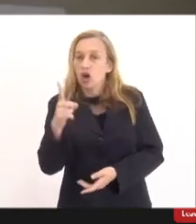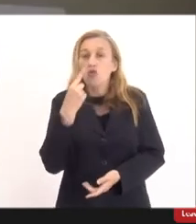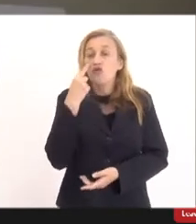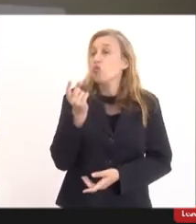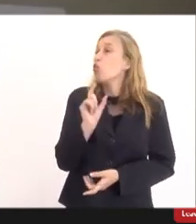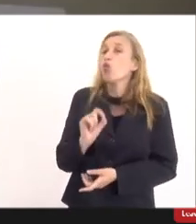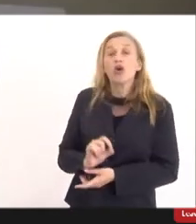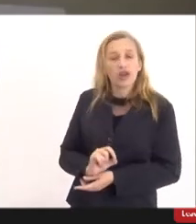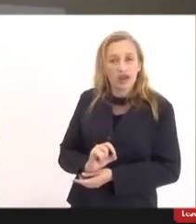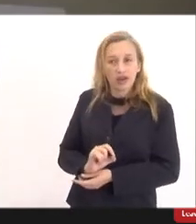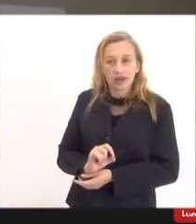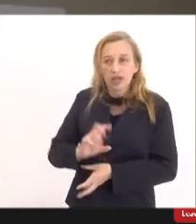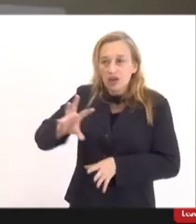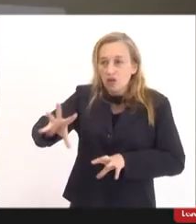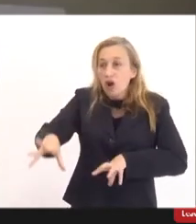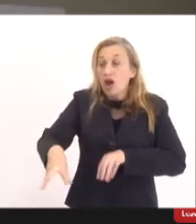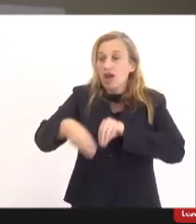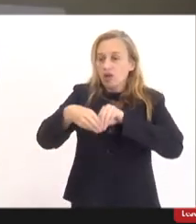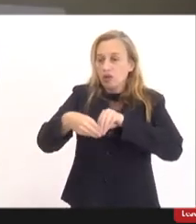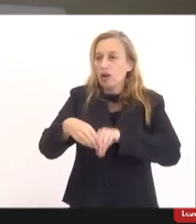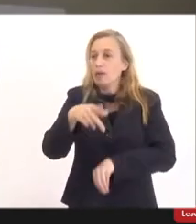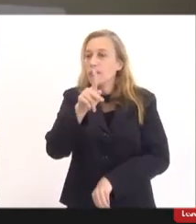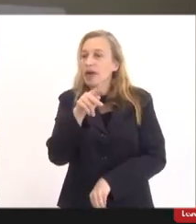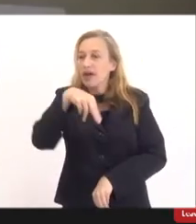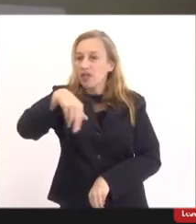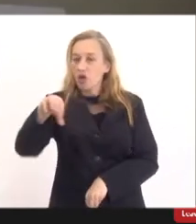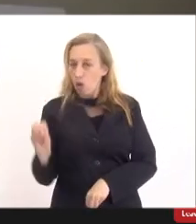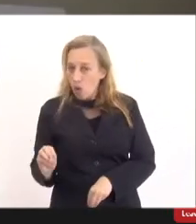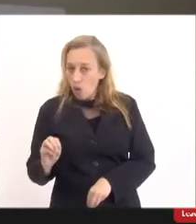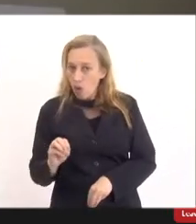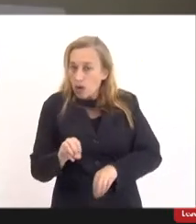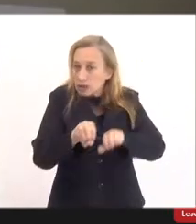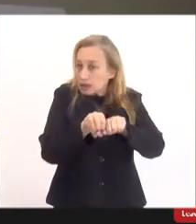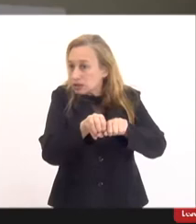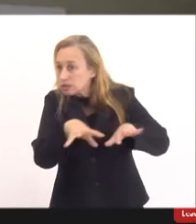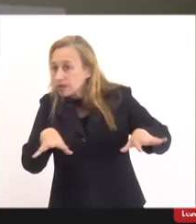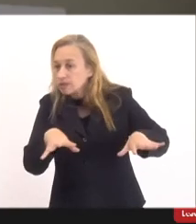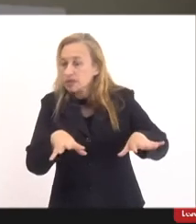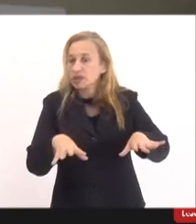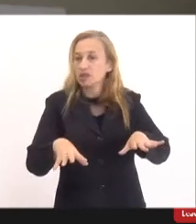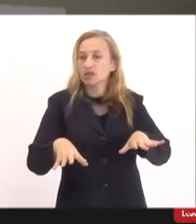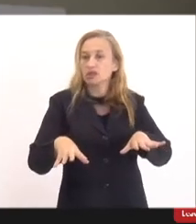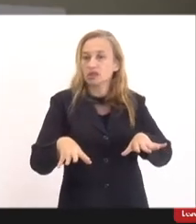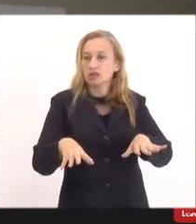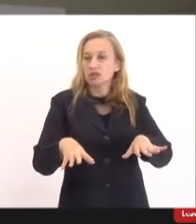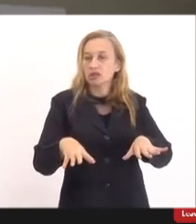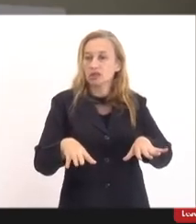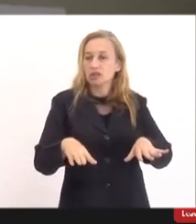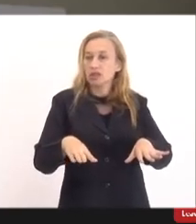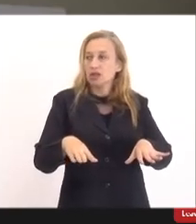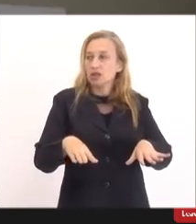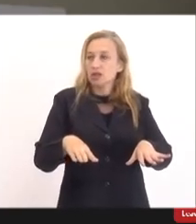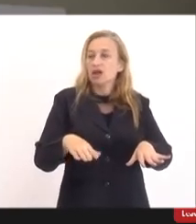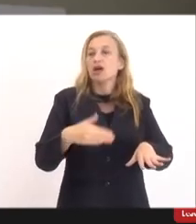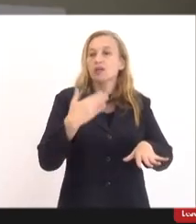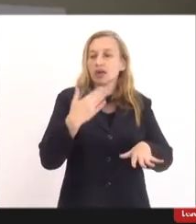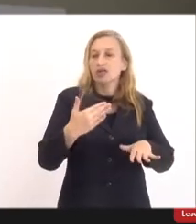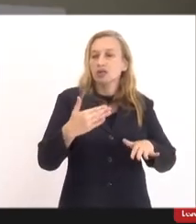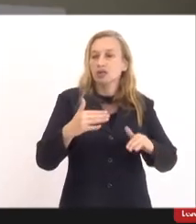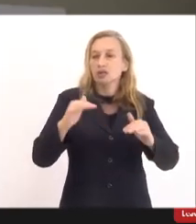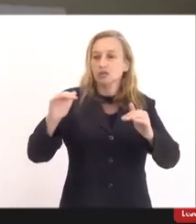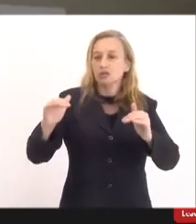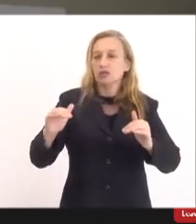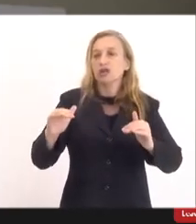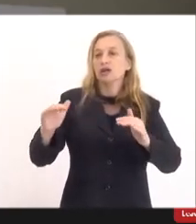que ela foi incorporada ao PNO e amplamente recomendada pelas autoridades sanitárias,